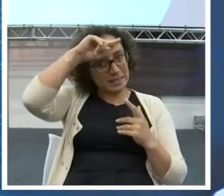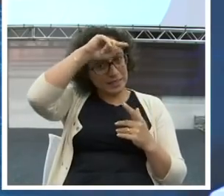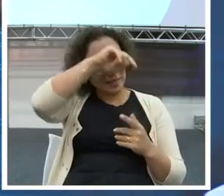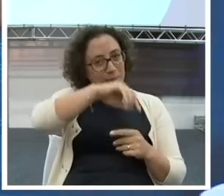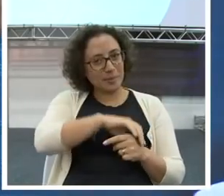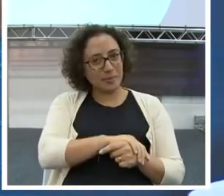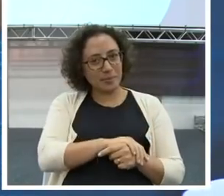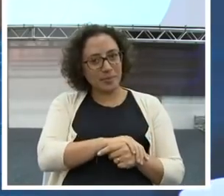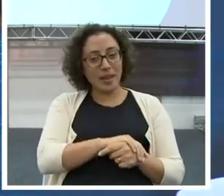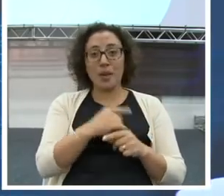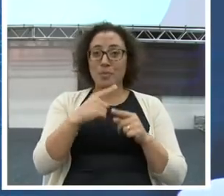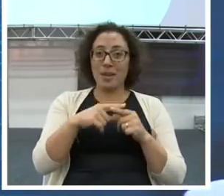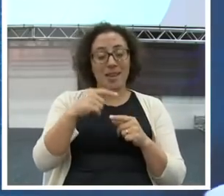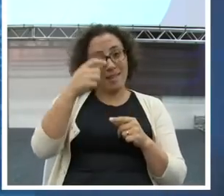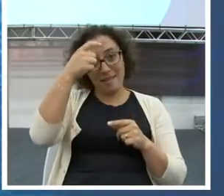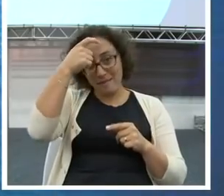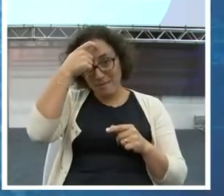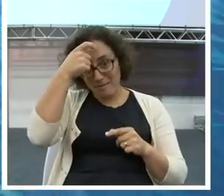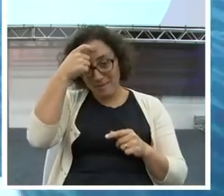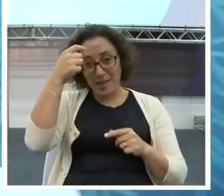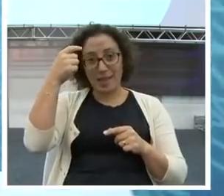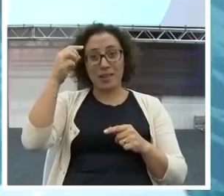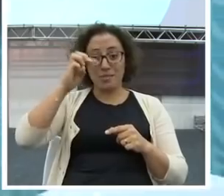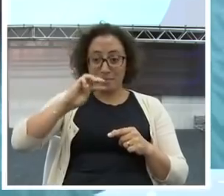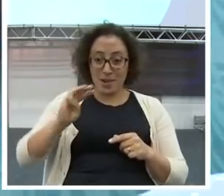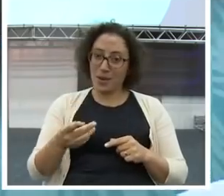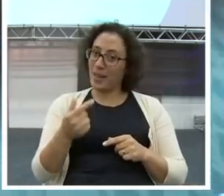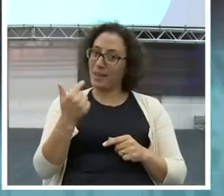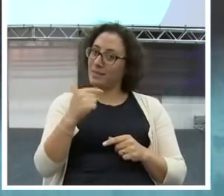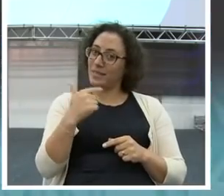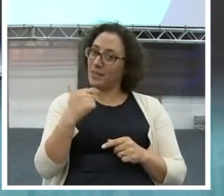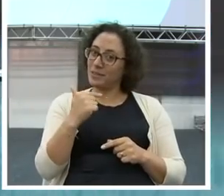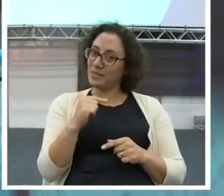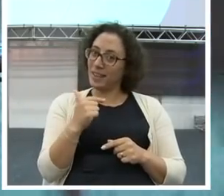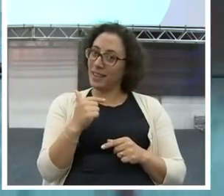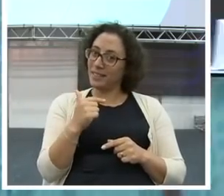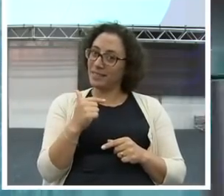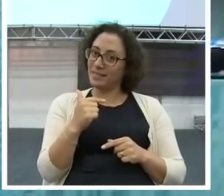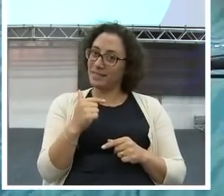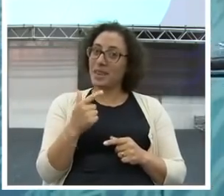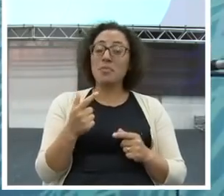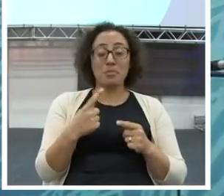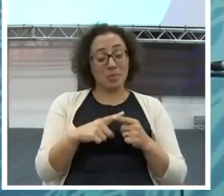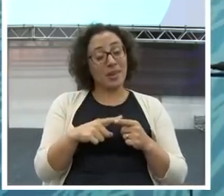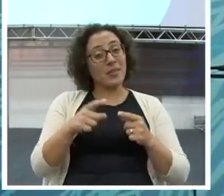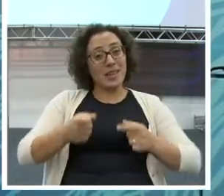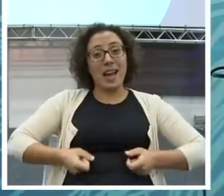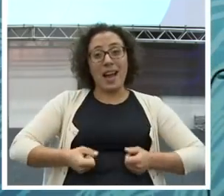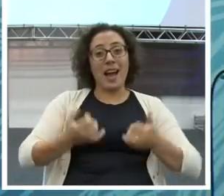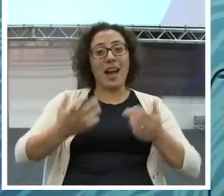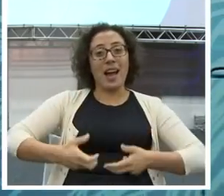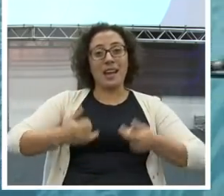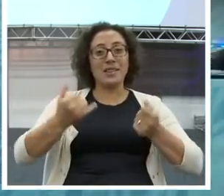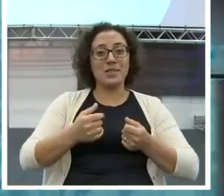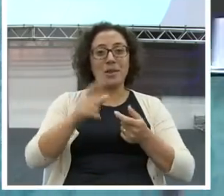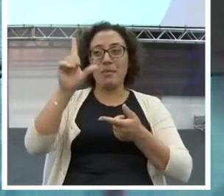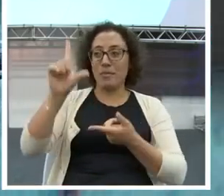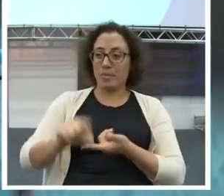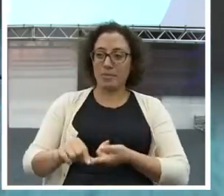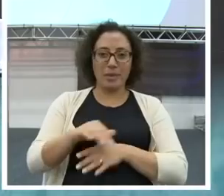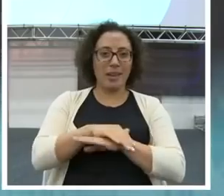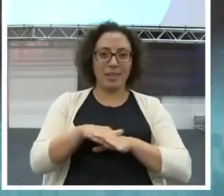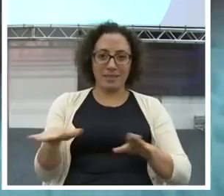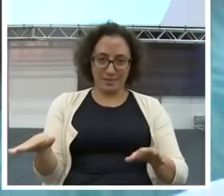Mente milionária você não tem. Tem que desenvolver. Você gastou o dinheiro, você não guardou. Agora, vamos lá outro.